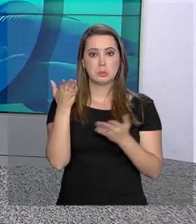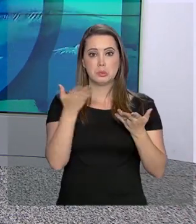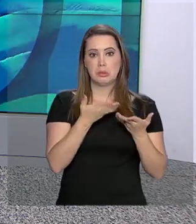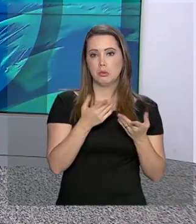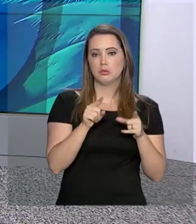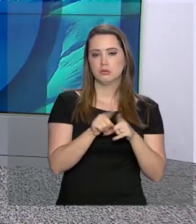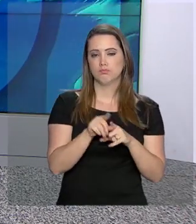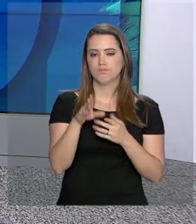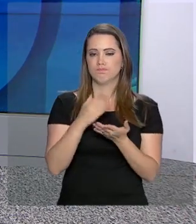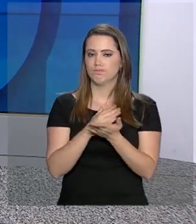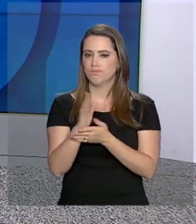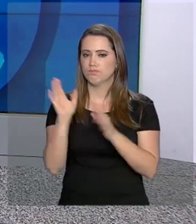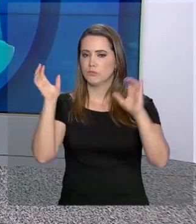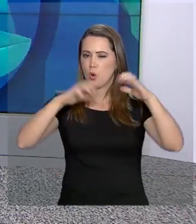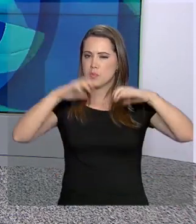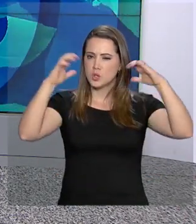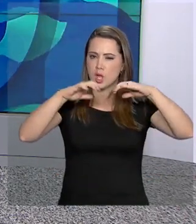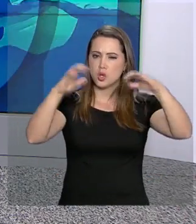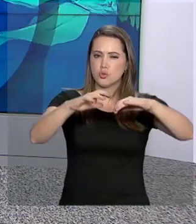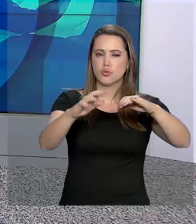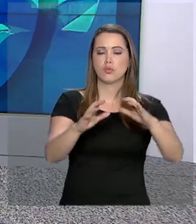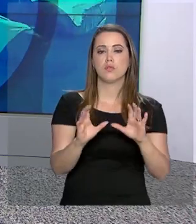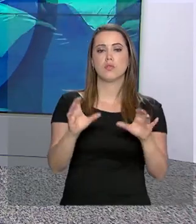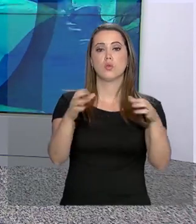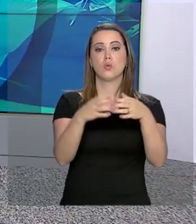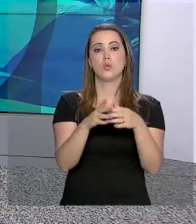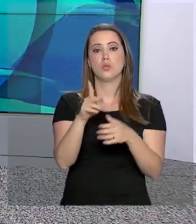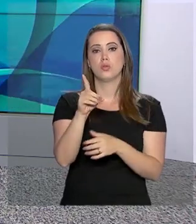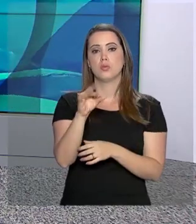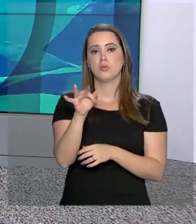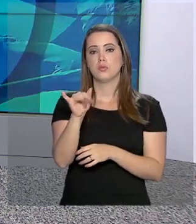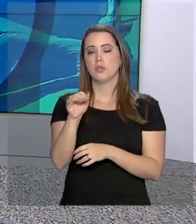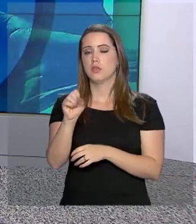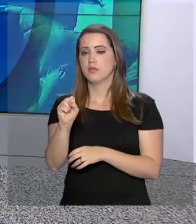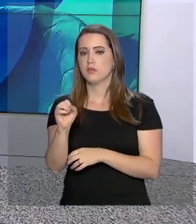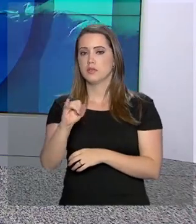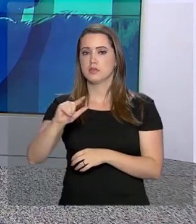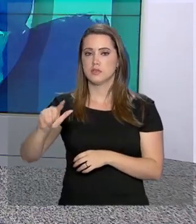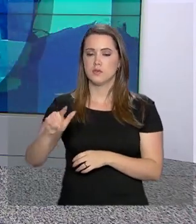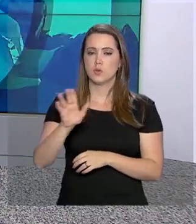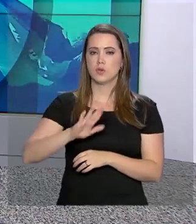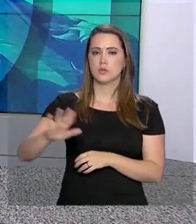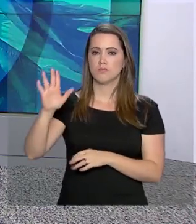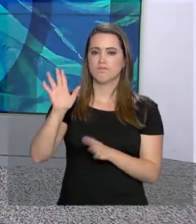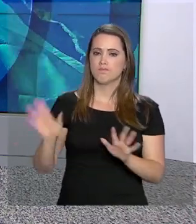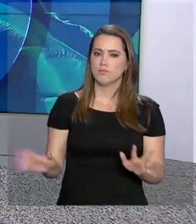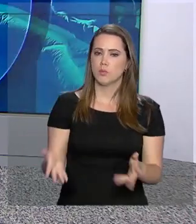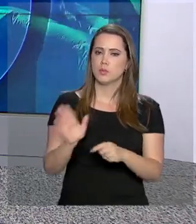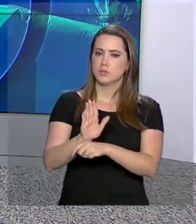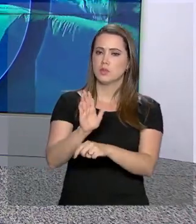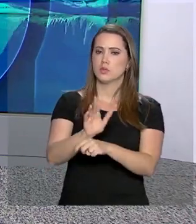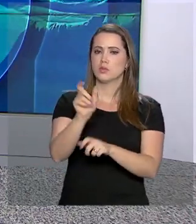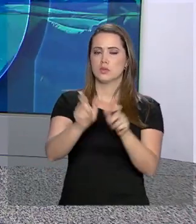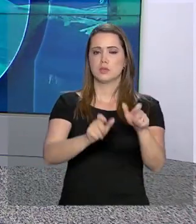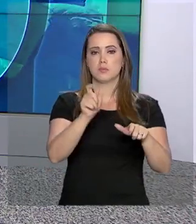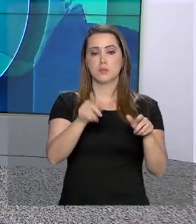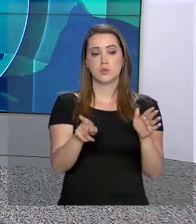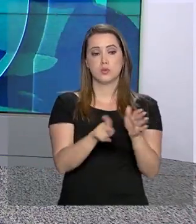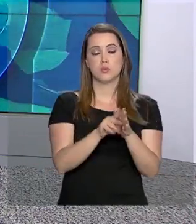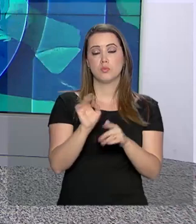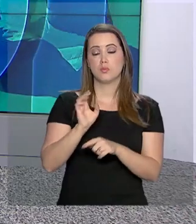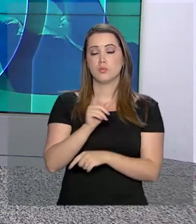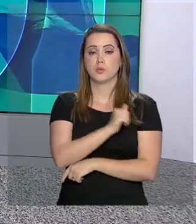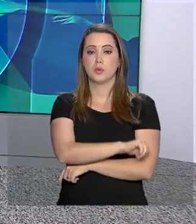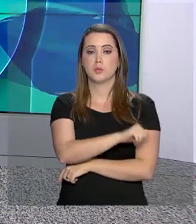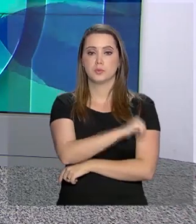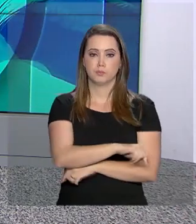Desde o início da chuva, equipes da Secretaria de Defesa Civil Nacional se mobilizaram para dar apoio aos agentes do